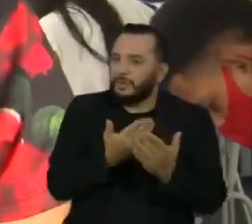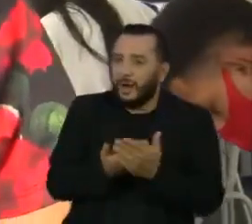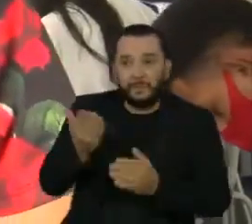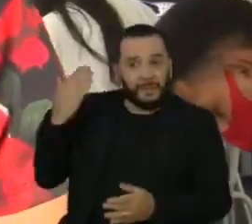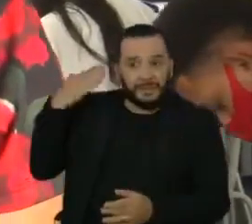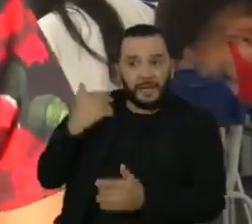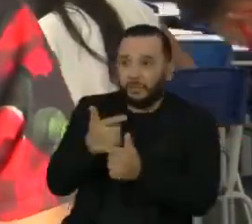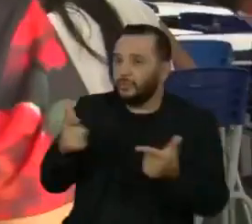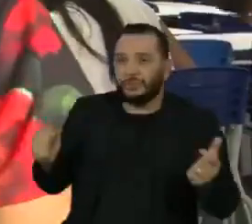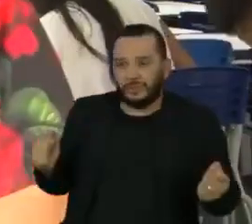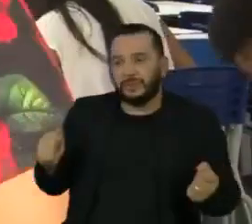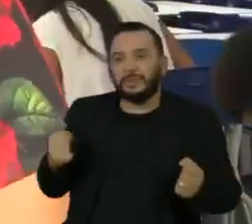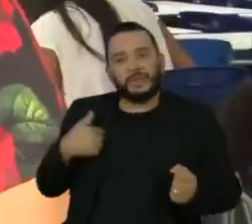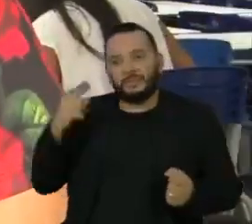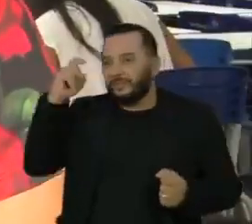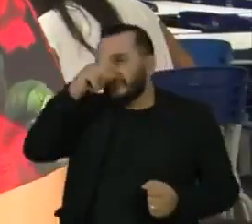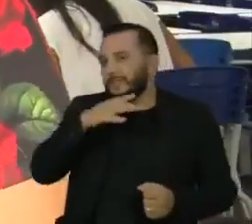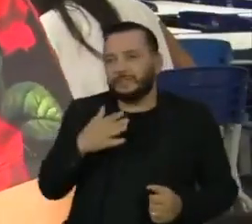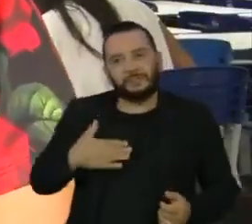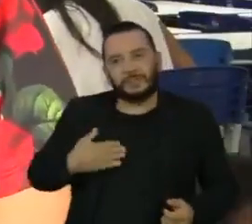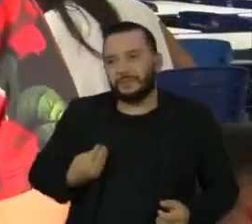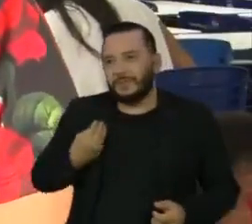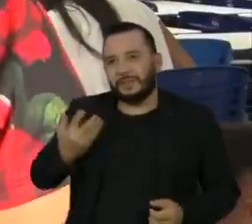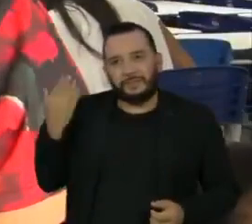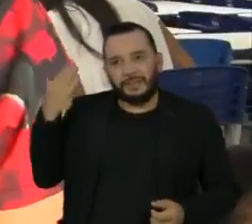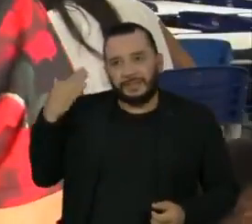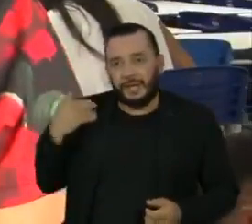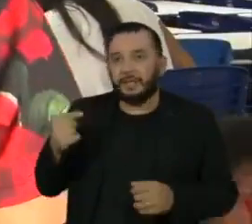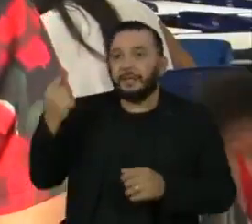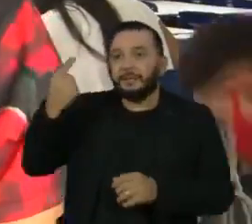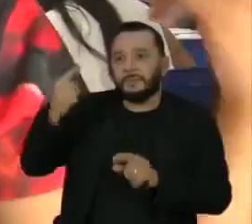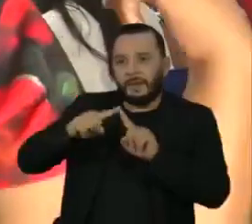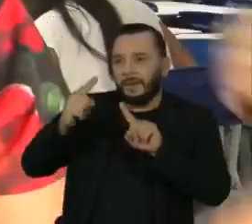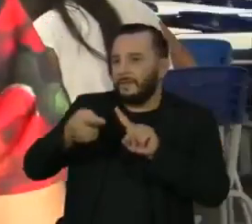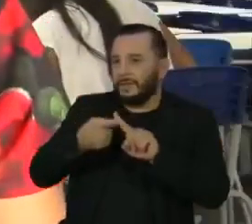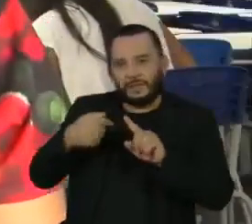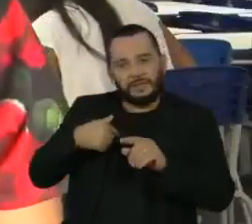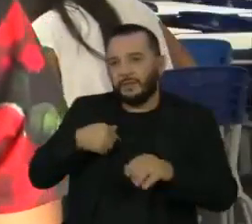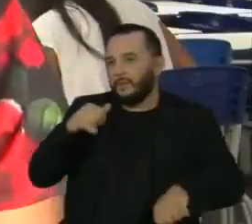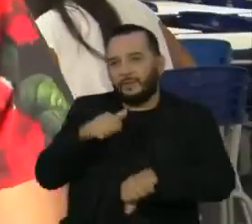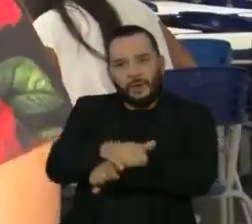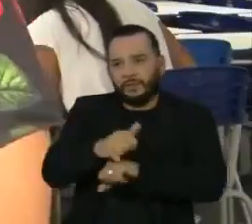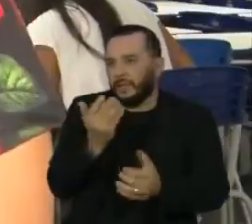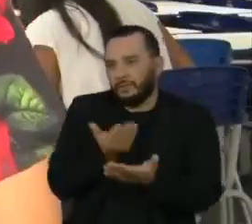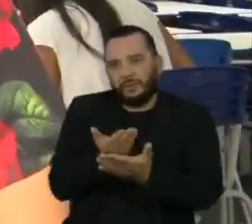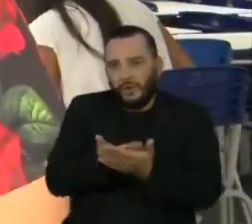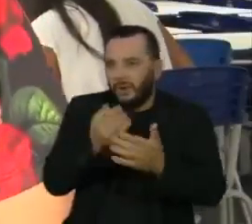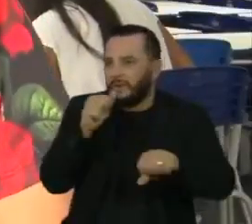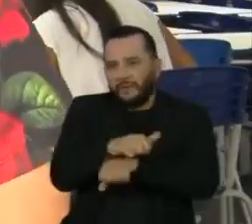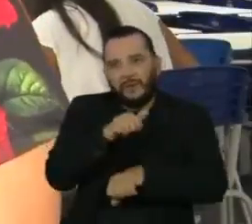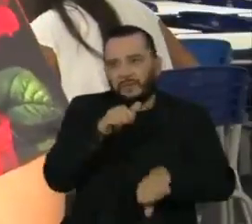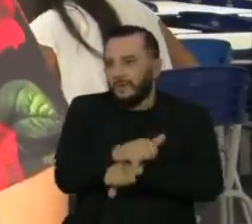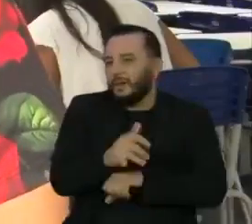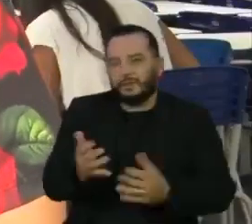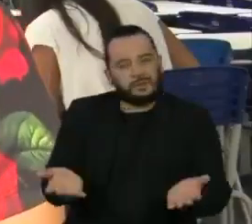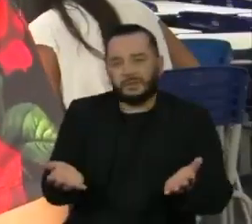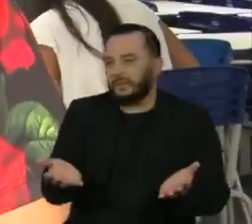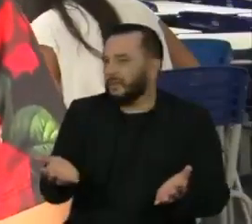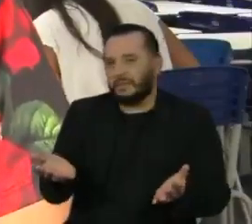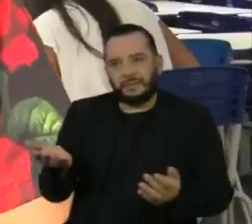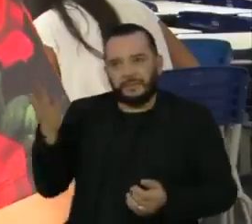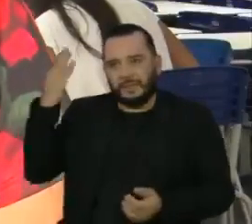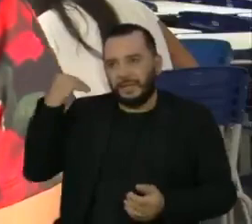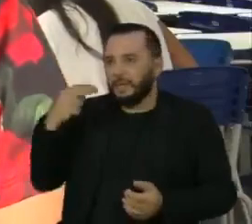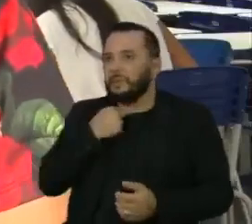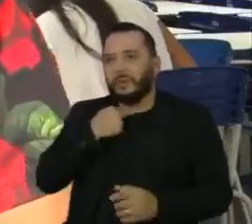eu não tinha, né? Aí dificultava a minha vinda aqui. Na primeira gravidez eu não ia para a escola, não ia para o colégio. Não podia levar. Aí eu ficava sem